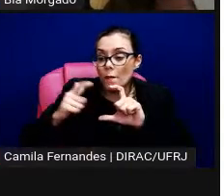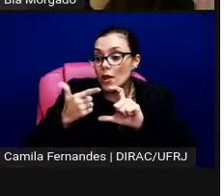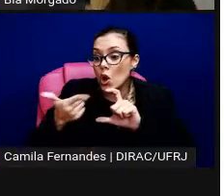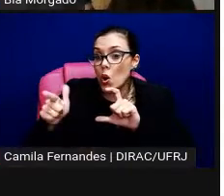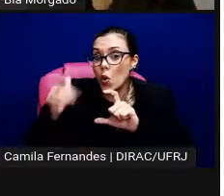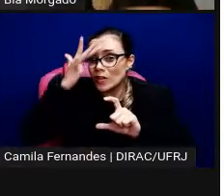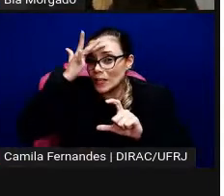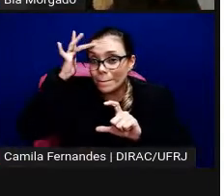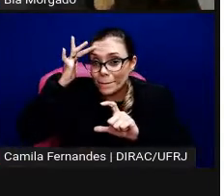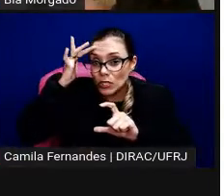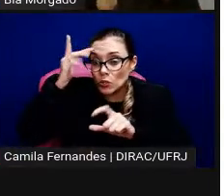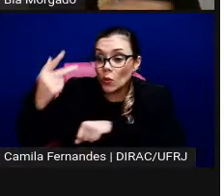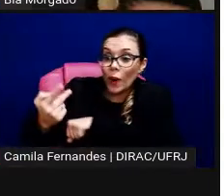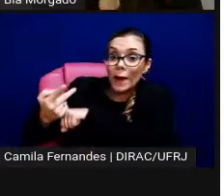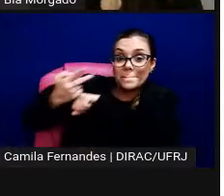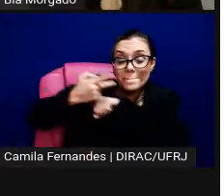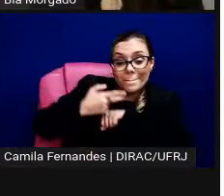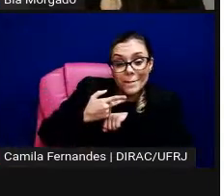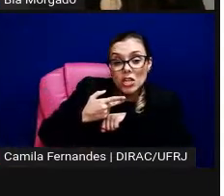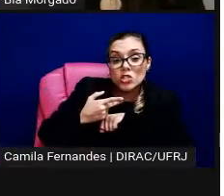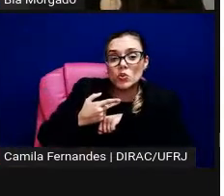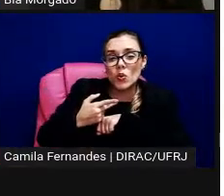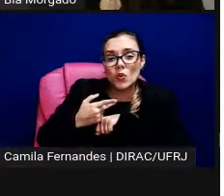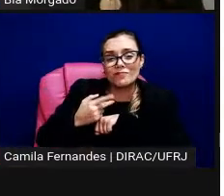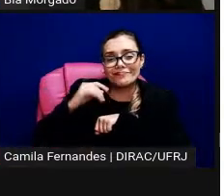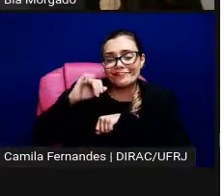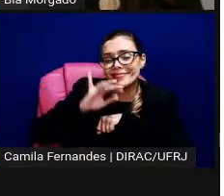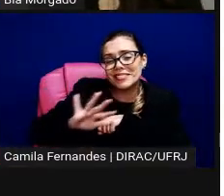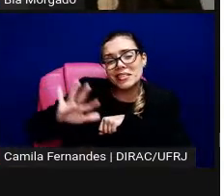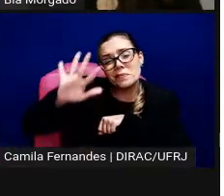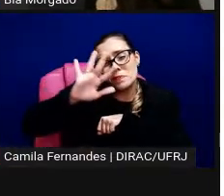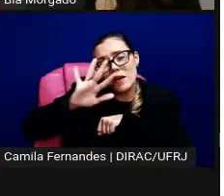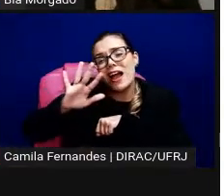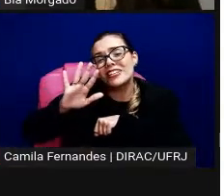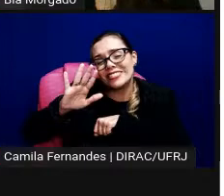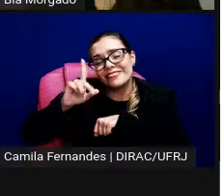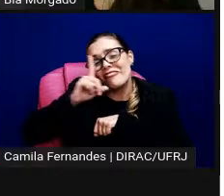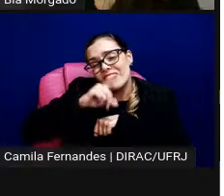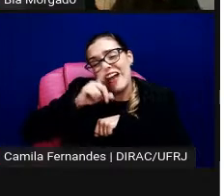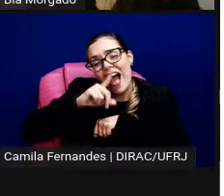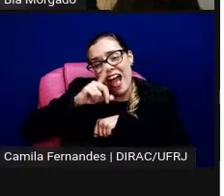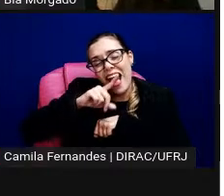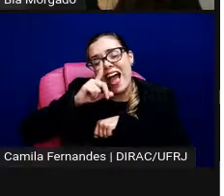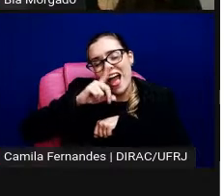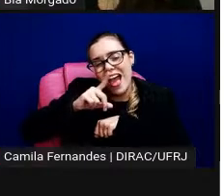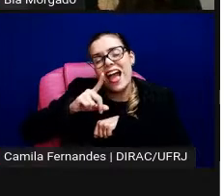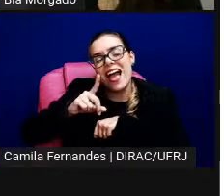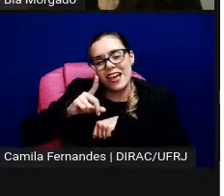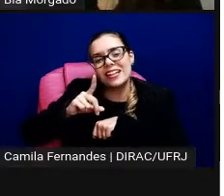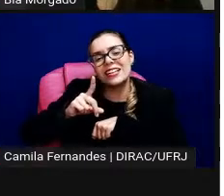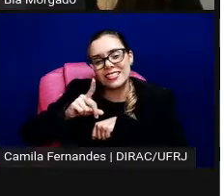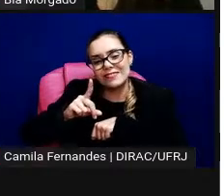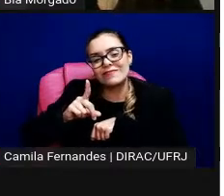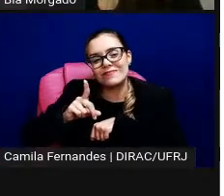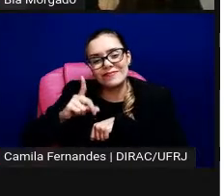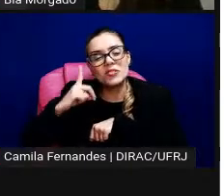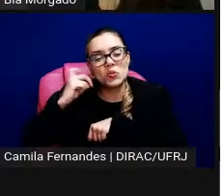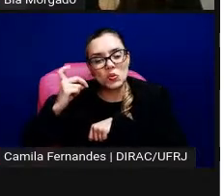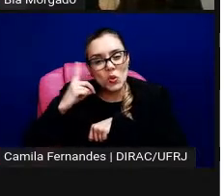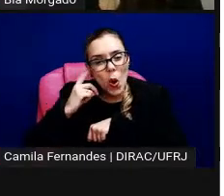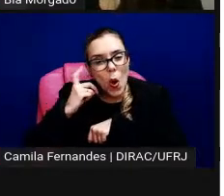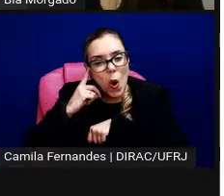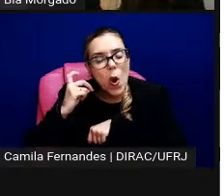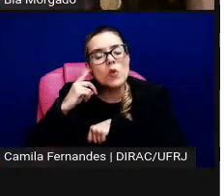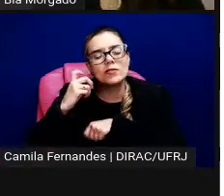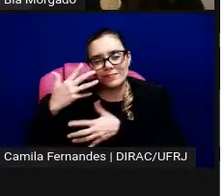as imagens tem uma qualidade bem ruim bastante chiado tá bem no som mas ficou